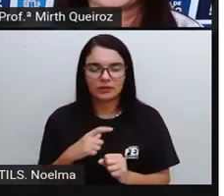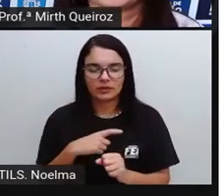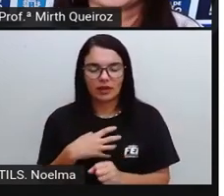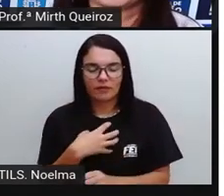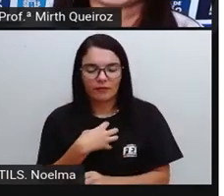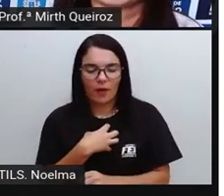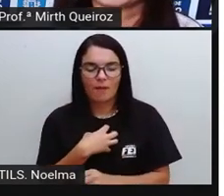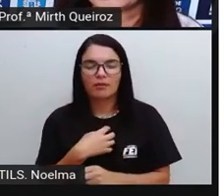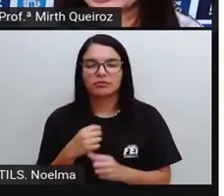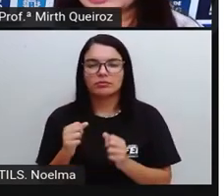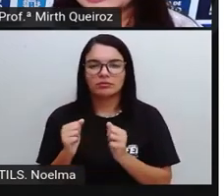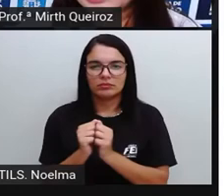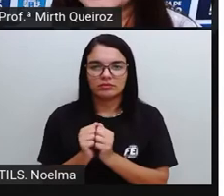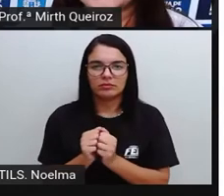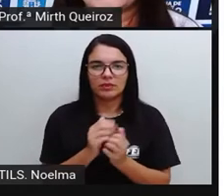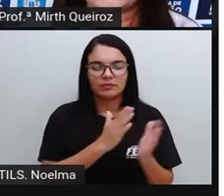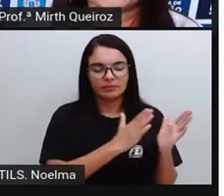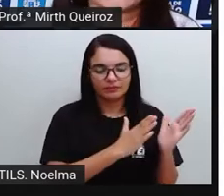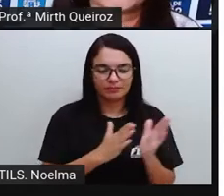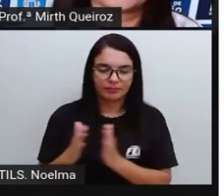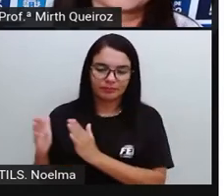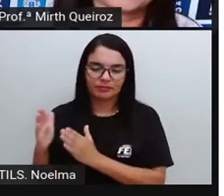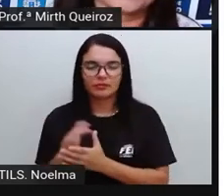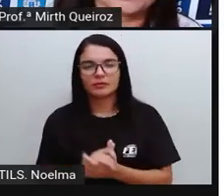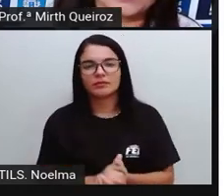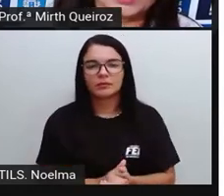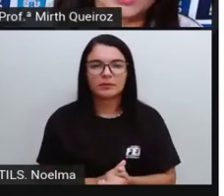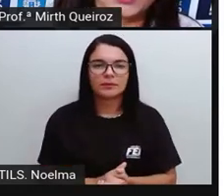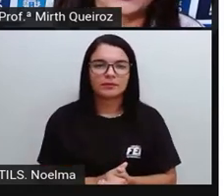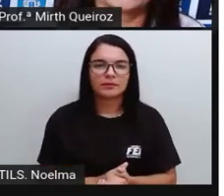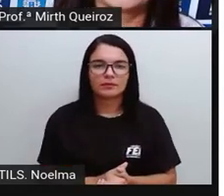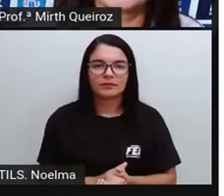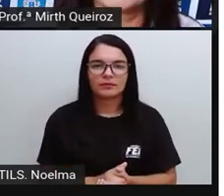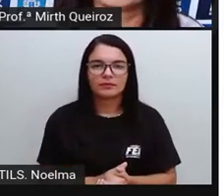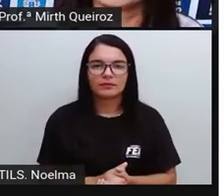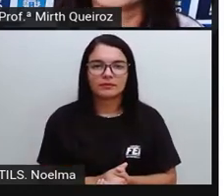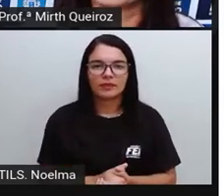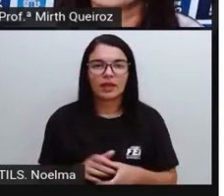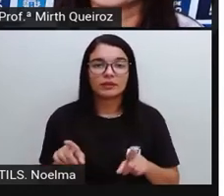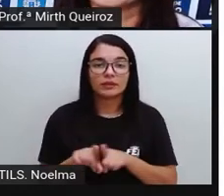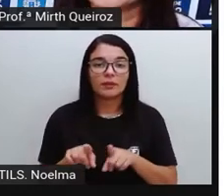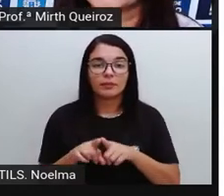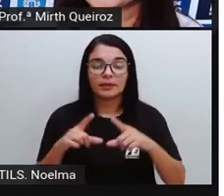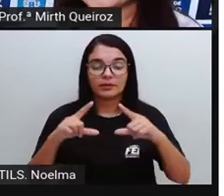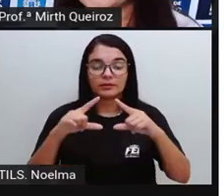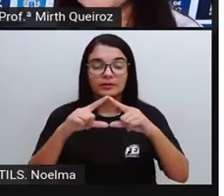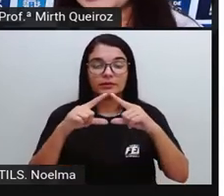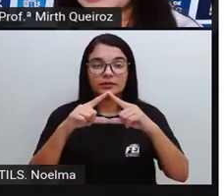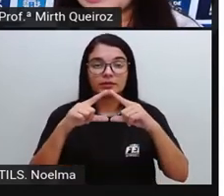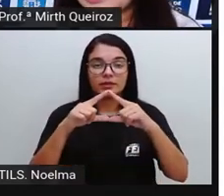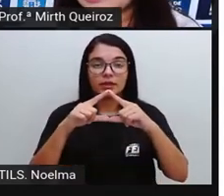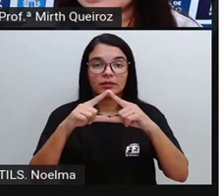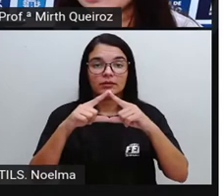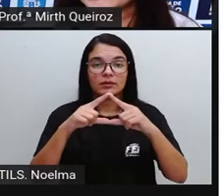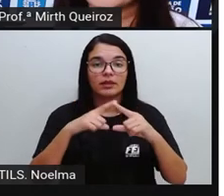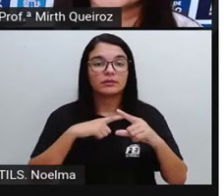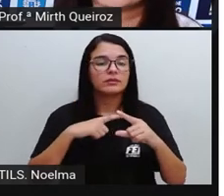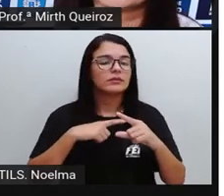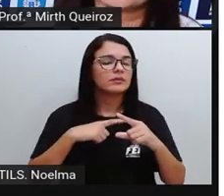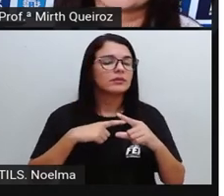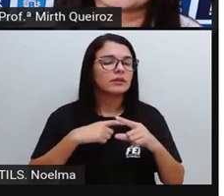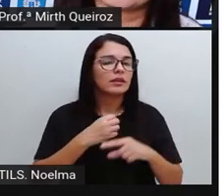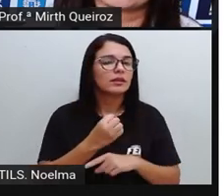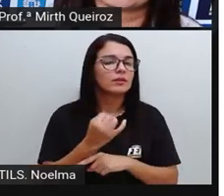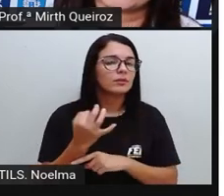se traçar esse eixo. O triângulo tem quantos eixos de simetria? Quantos